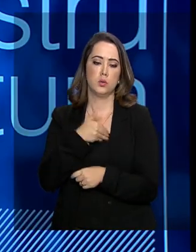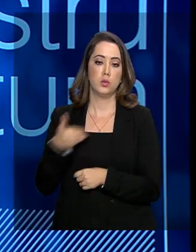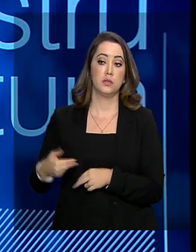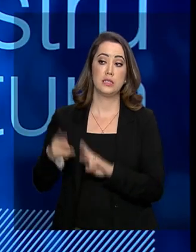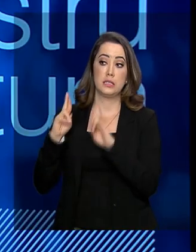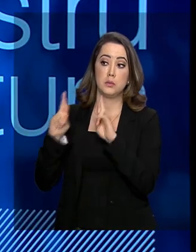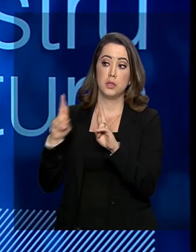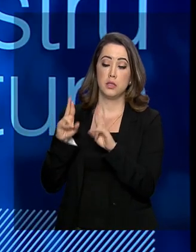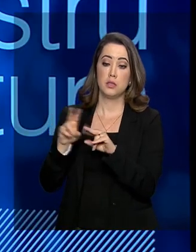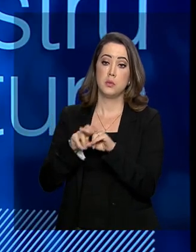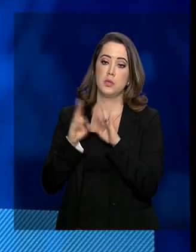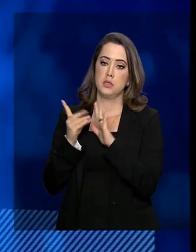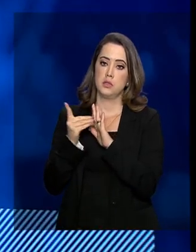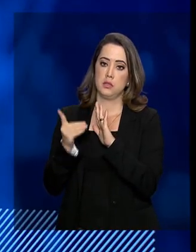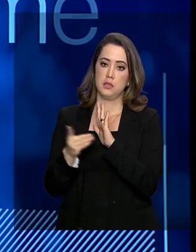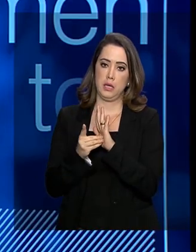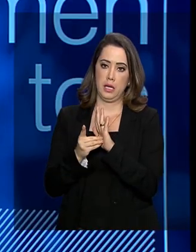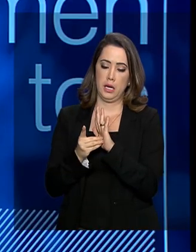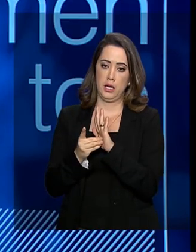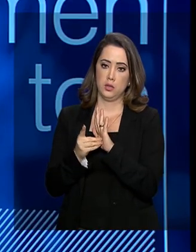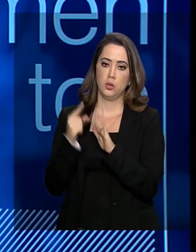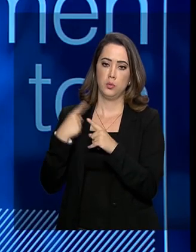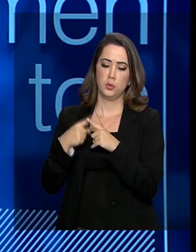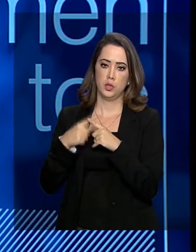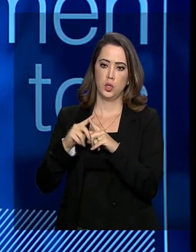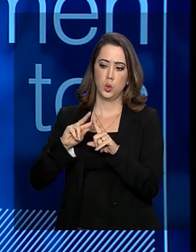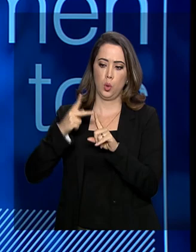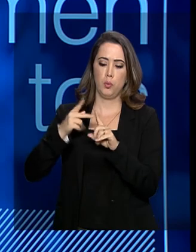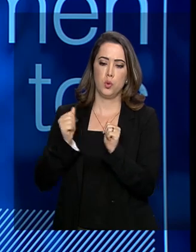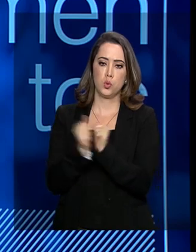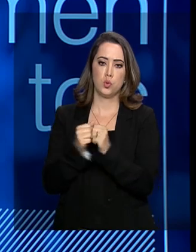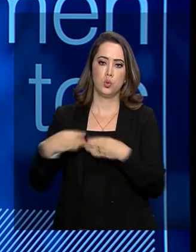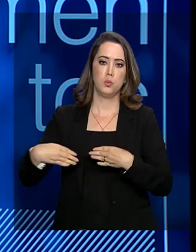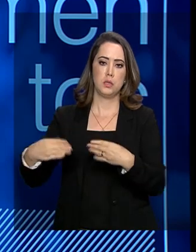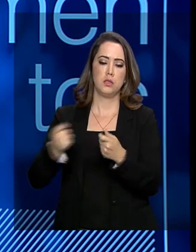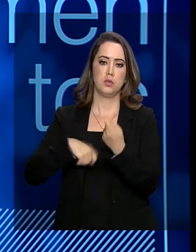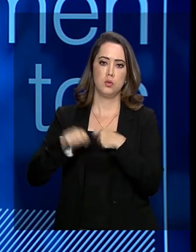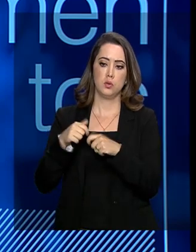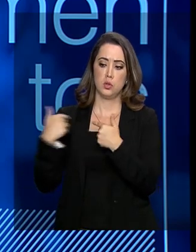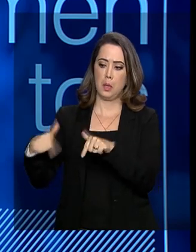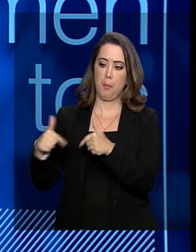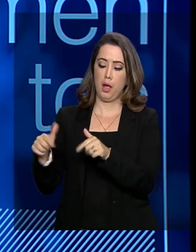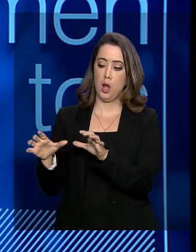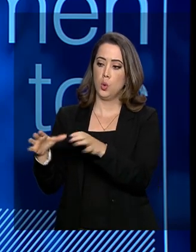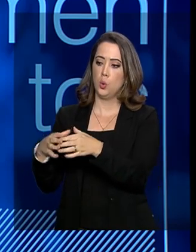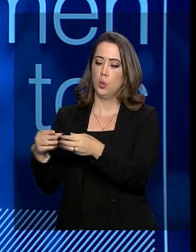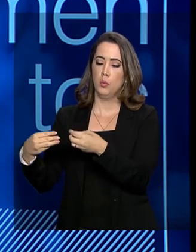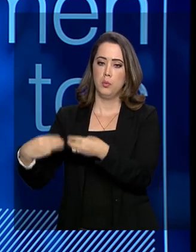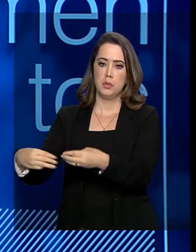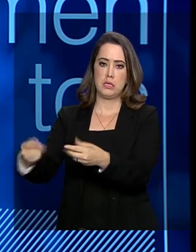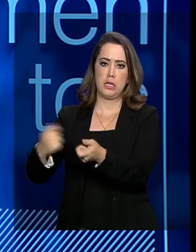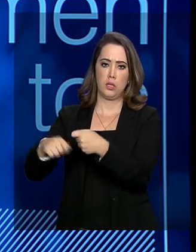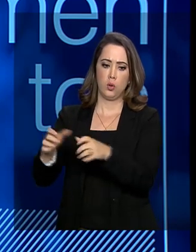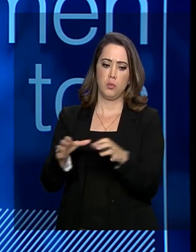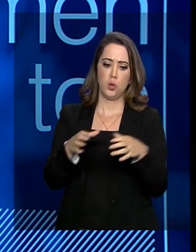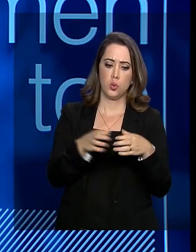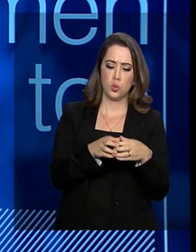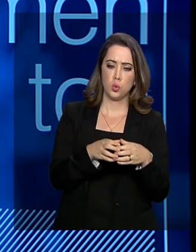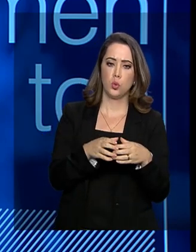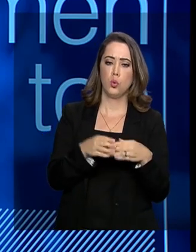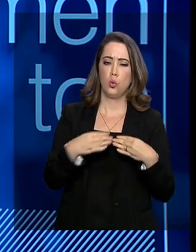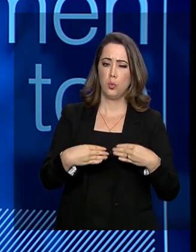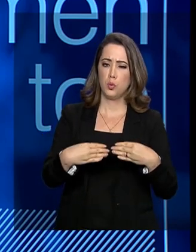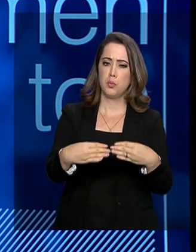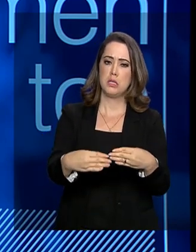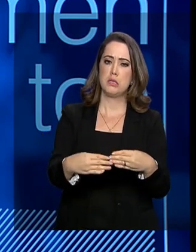muito grande pela edição do decreto. Foi uma dobradinha aí junto com o Ministério da Economia. Nossas equipes trabalham de forma conjunta para que esse decreto saísse. Então,